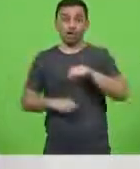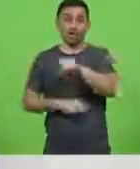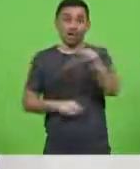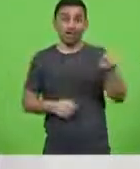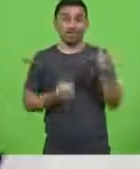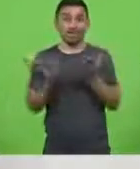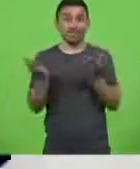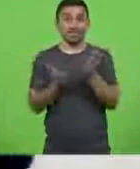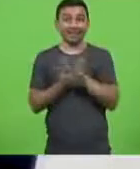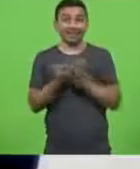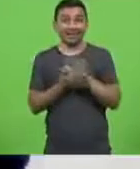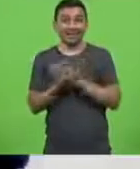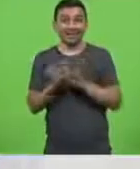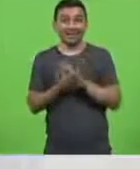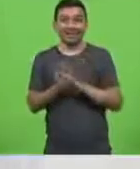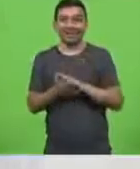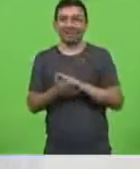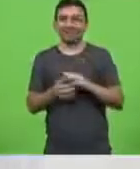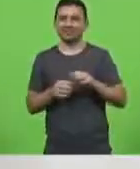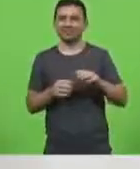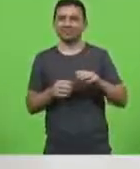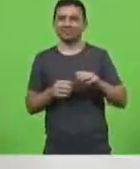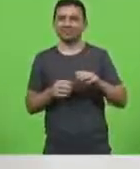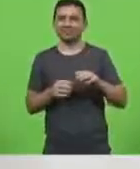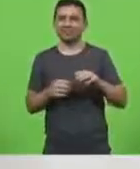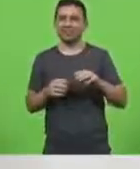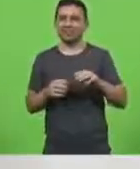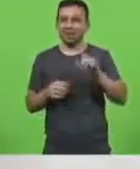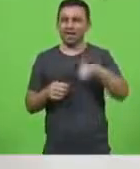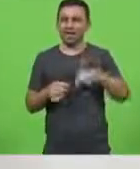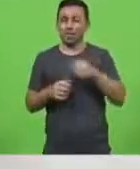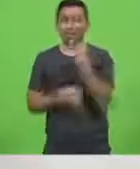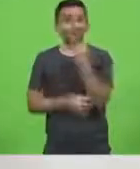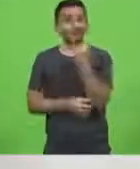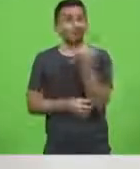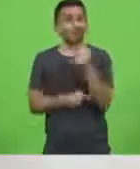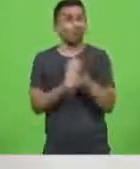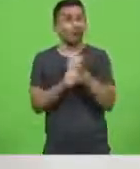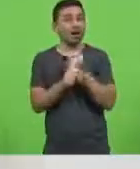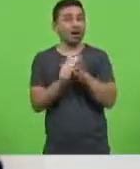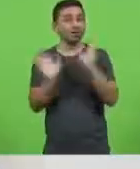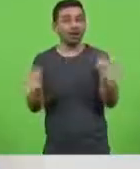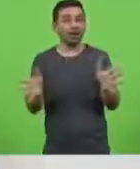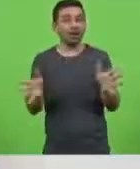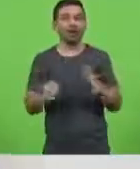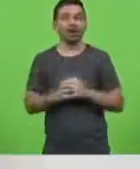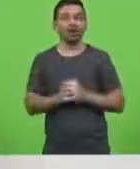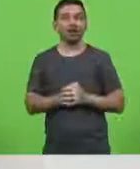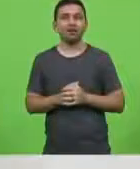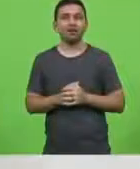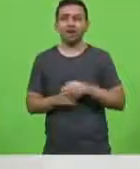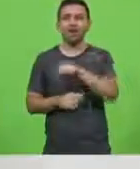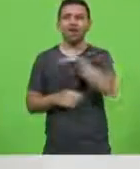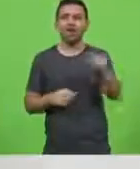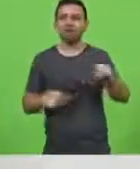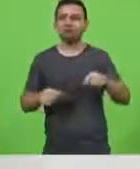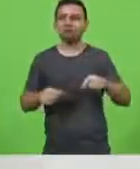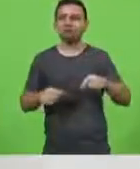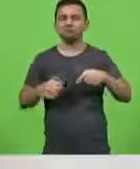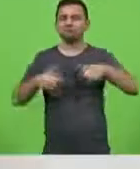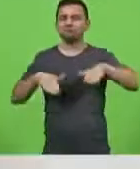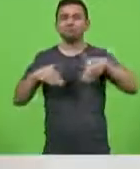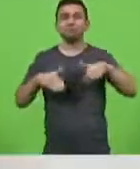licitação nenhuma de forma precária porque não há licitação como eu falei há mais de 41 anos sem licitação além de elas operarem sem licitação